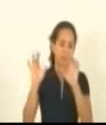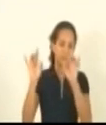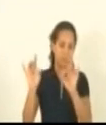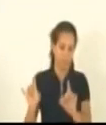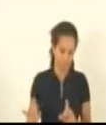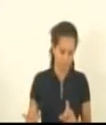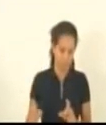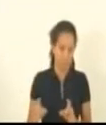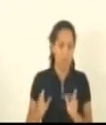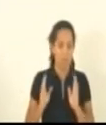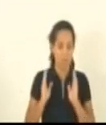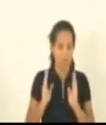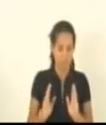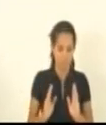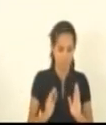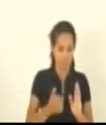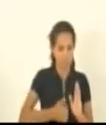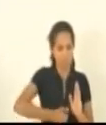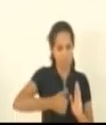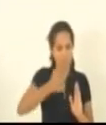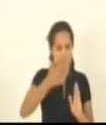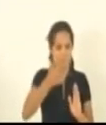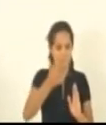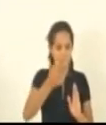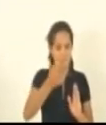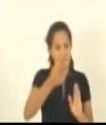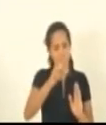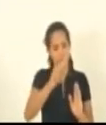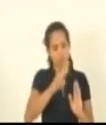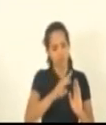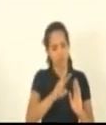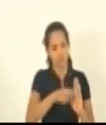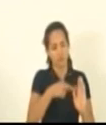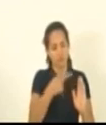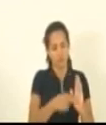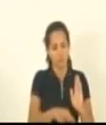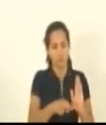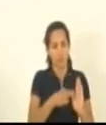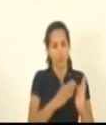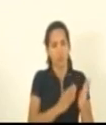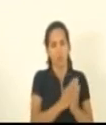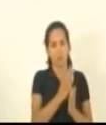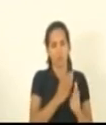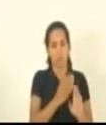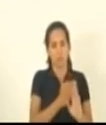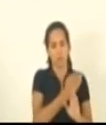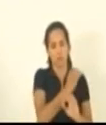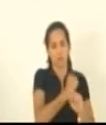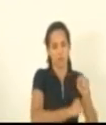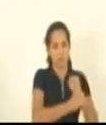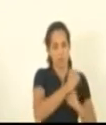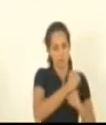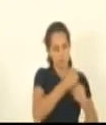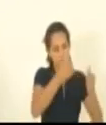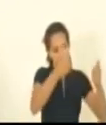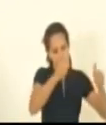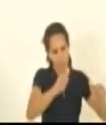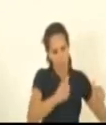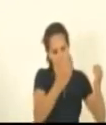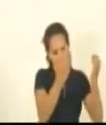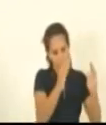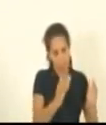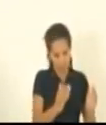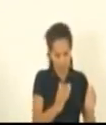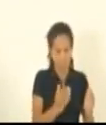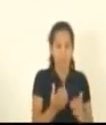primeira parte sete vetos do governo a projetos aprovados na legislatura anterior foram analisados seis foram